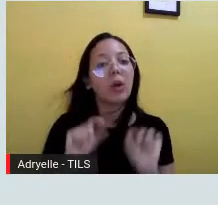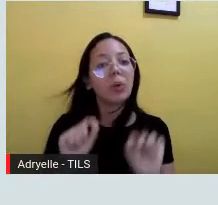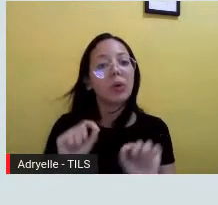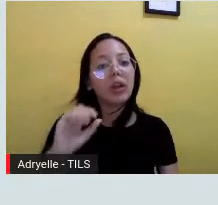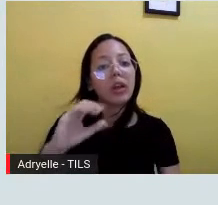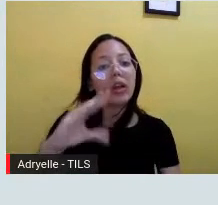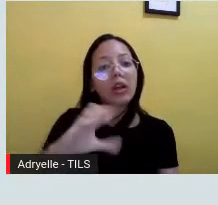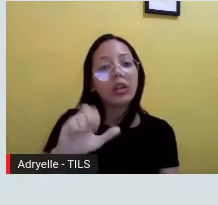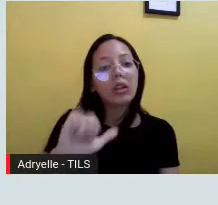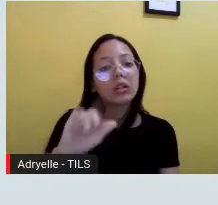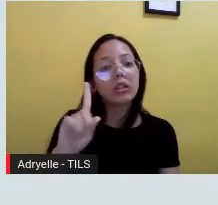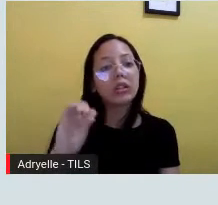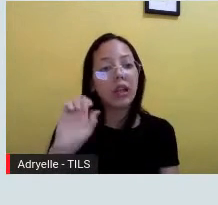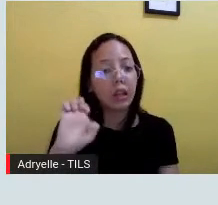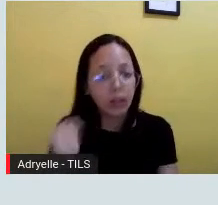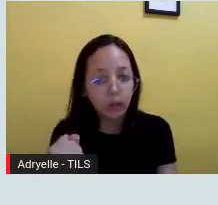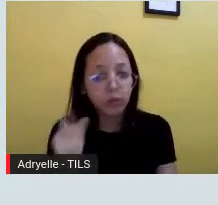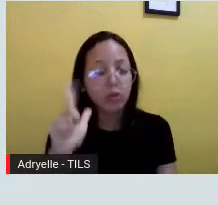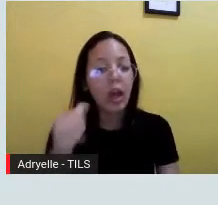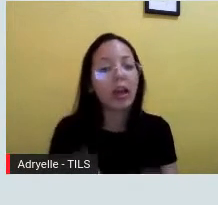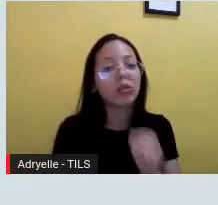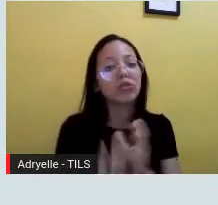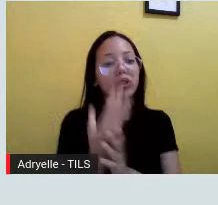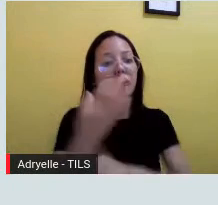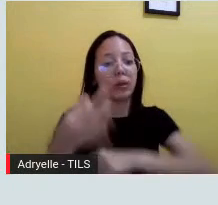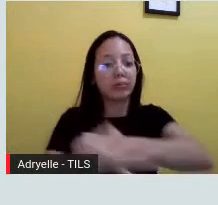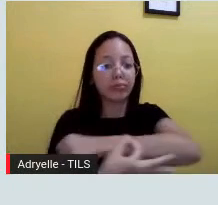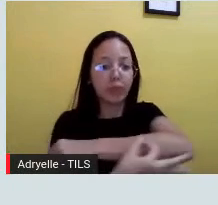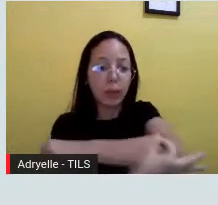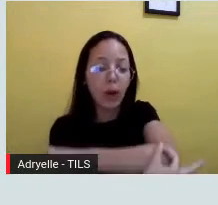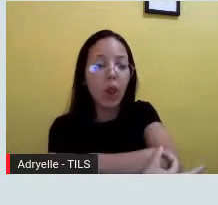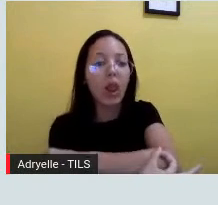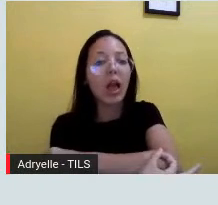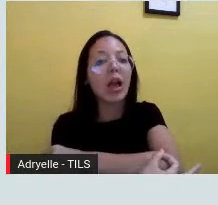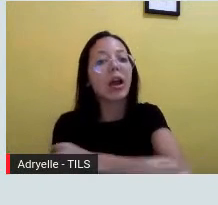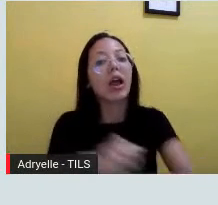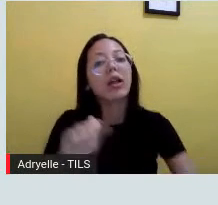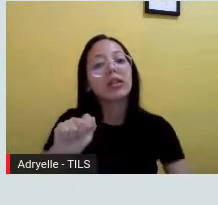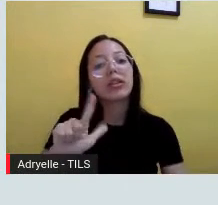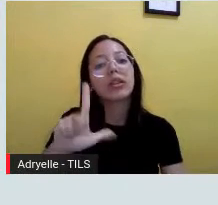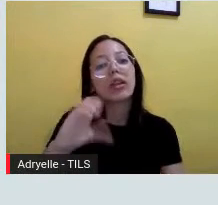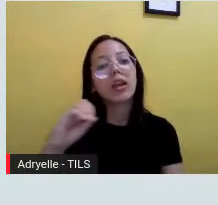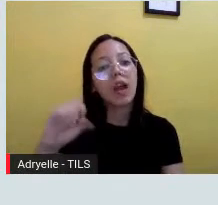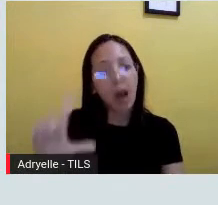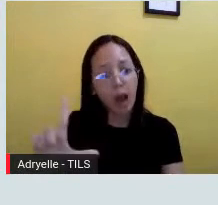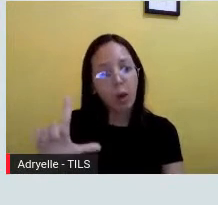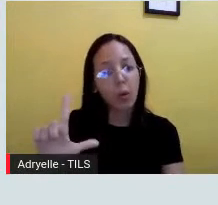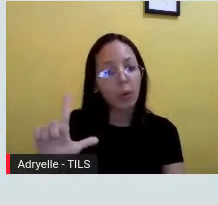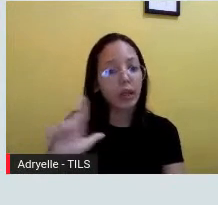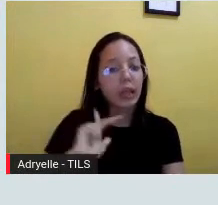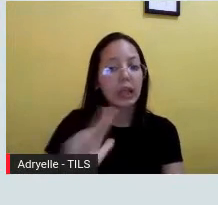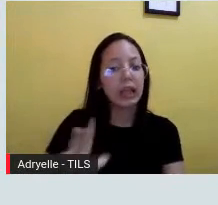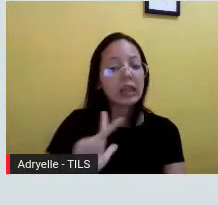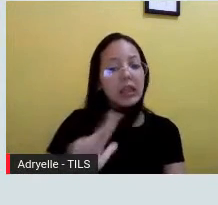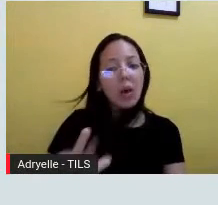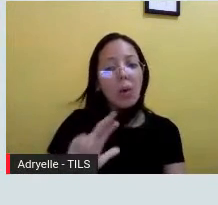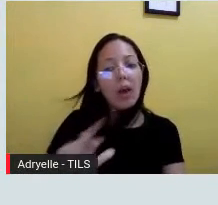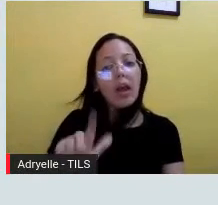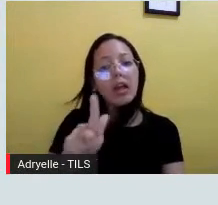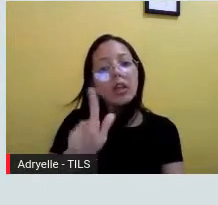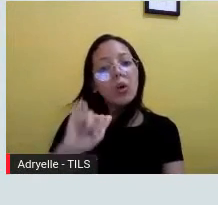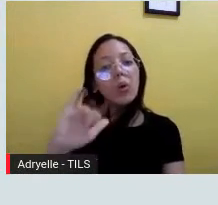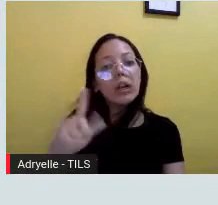Cerídeos são as ceras, tá gente? E elas são constituídas por uma molécula de álcool. Que não é o glicerol, tá? Que se associa também a